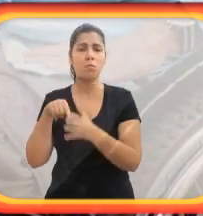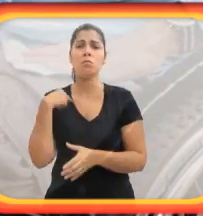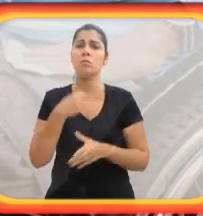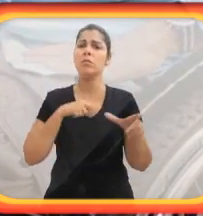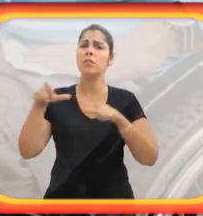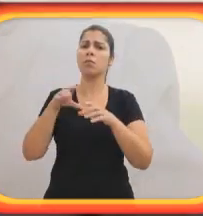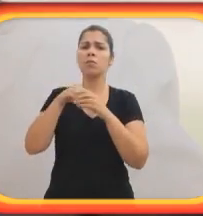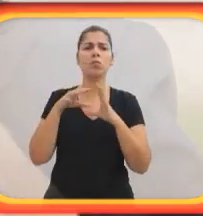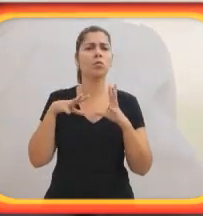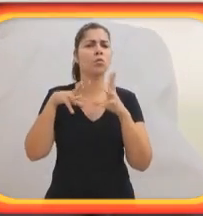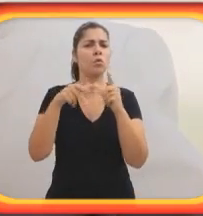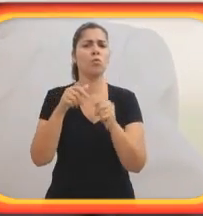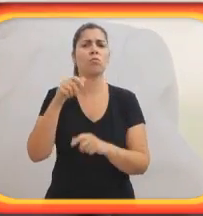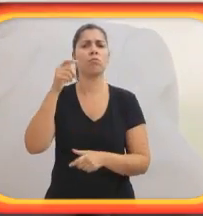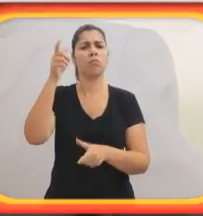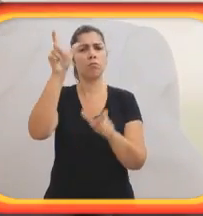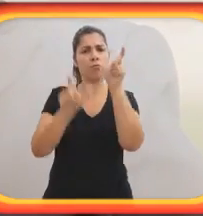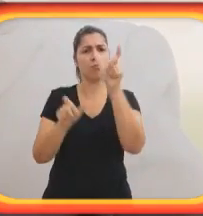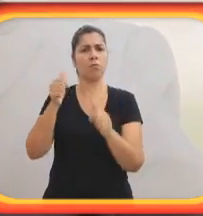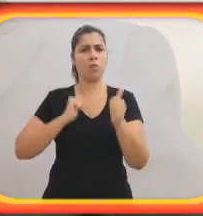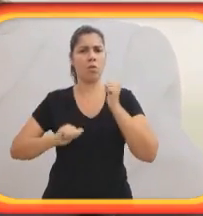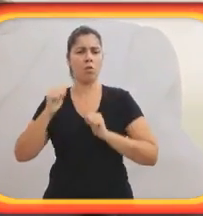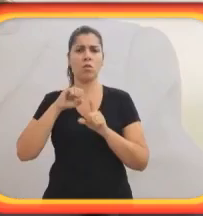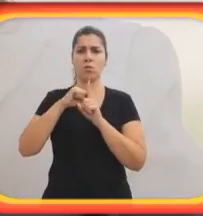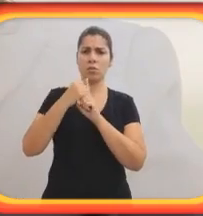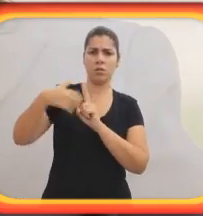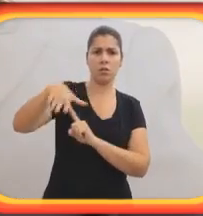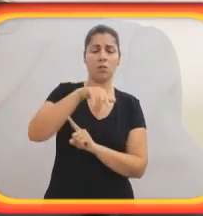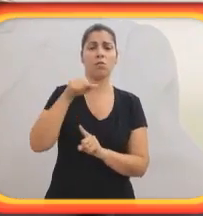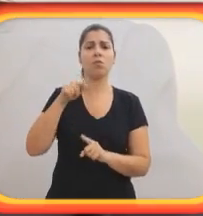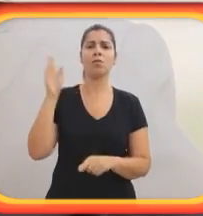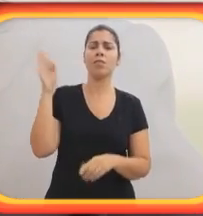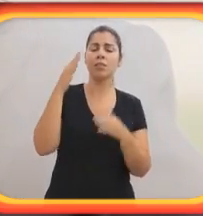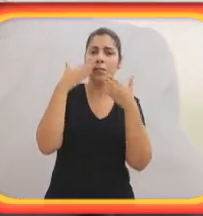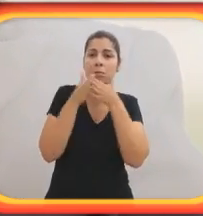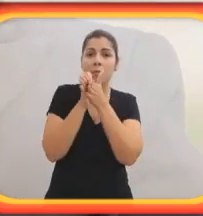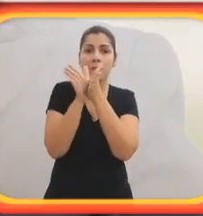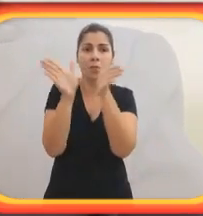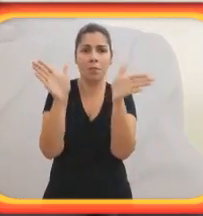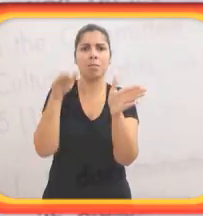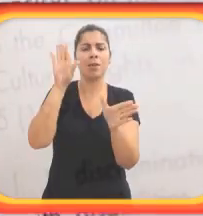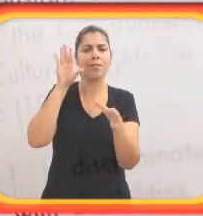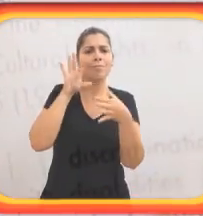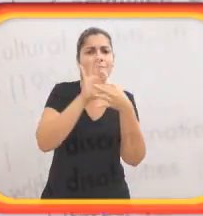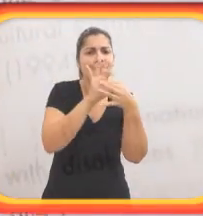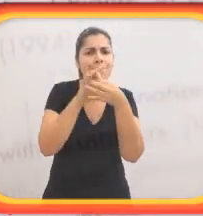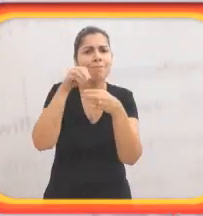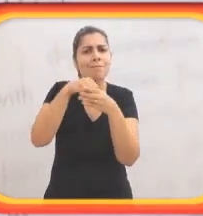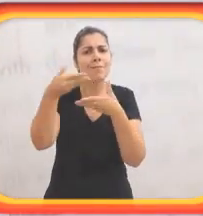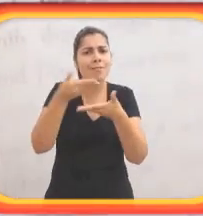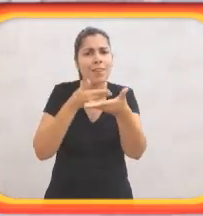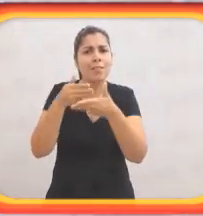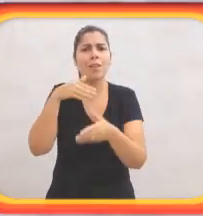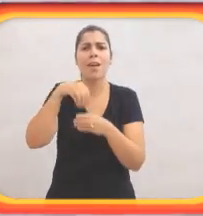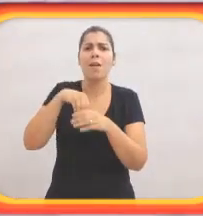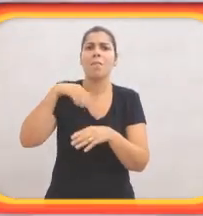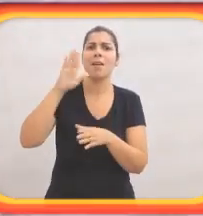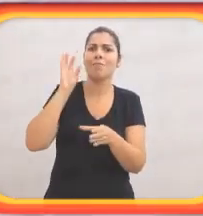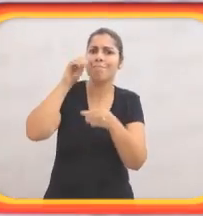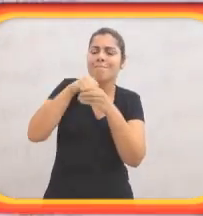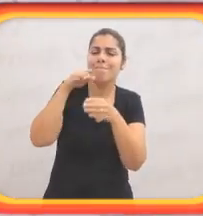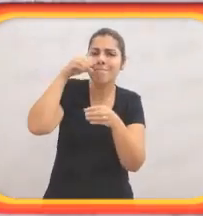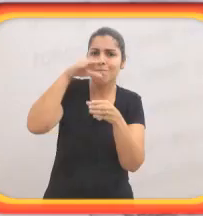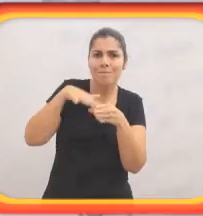organizada, comunidades. Nós trabalhamos com todos os atores da sociedade, né? Isso que traz a perspectiva mais